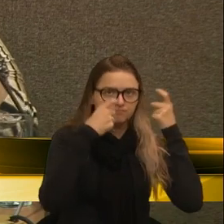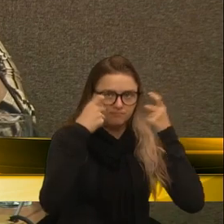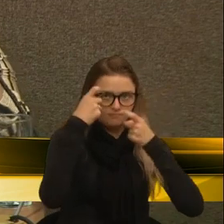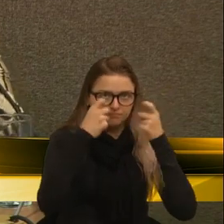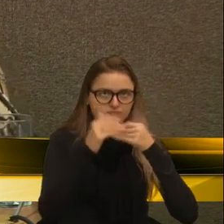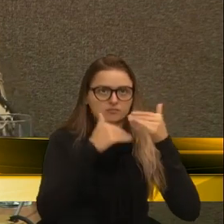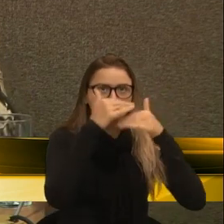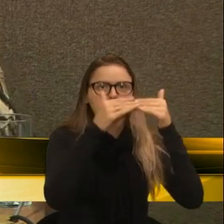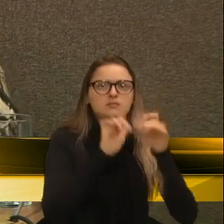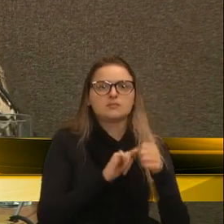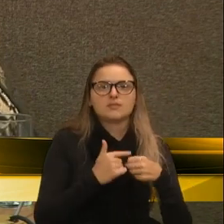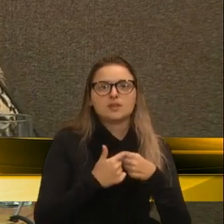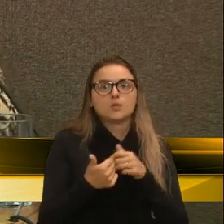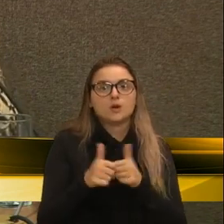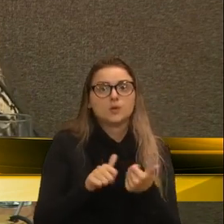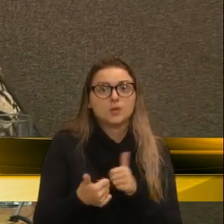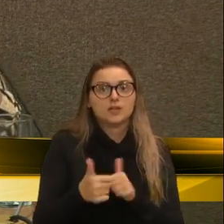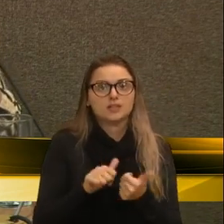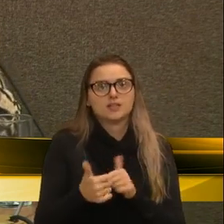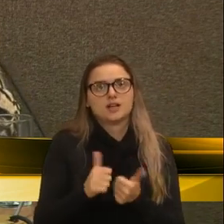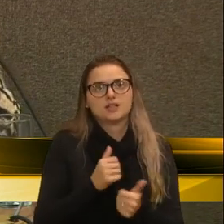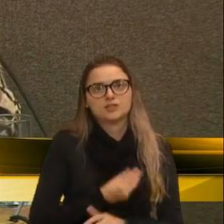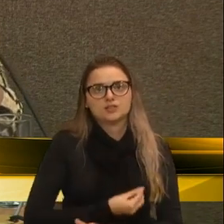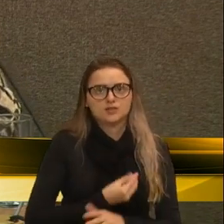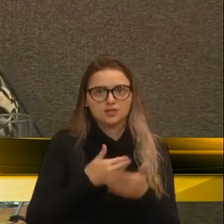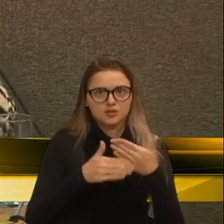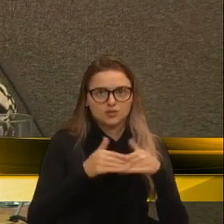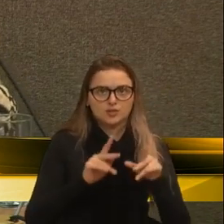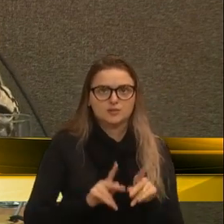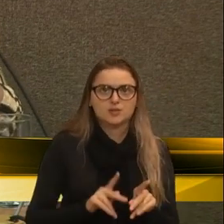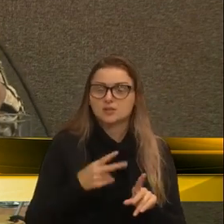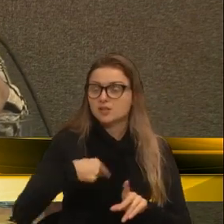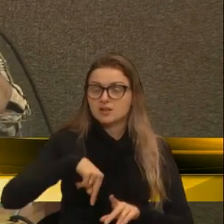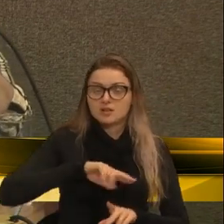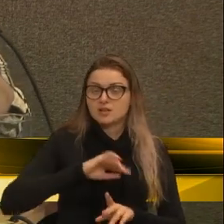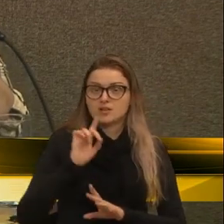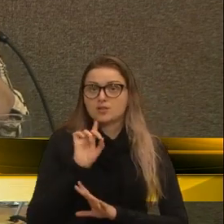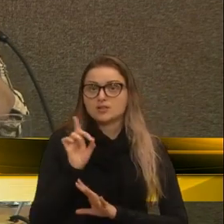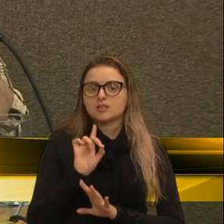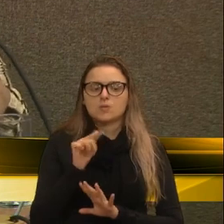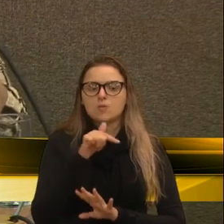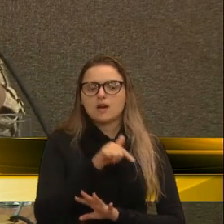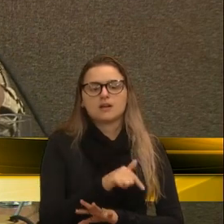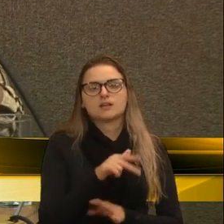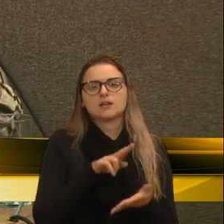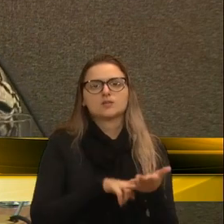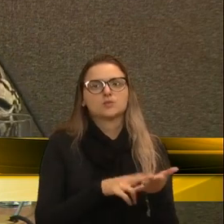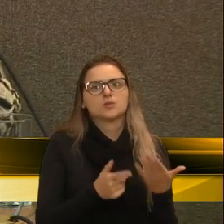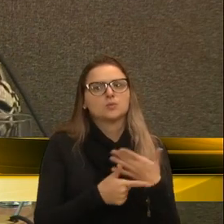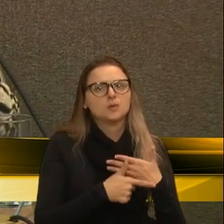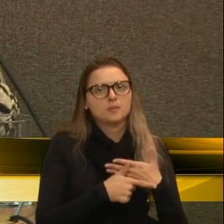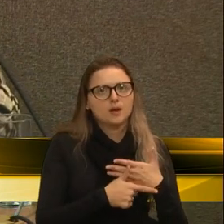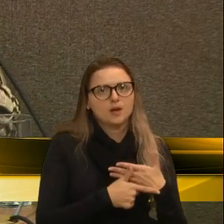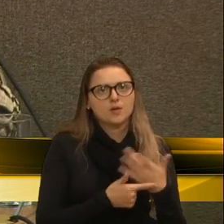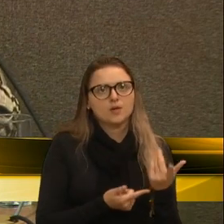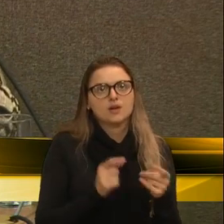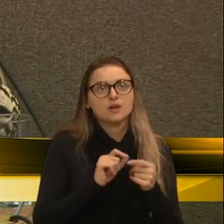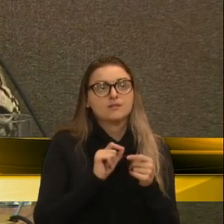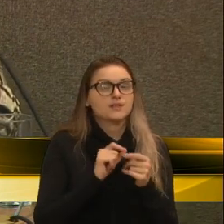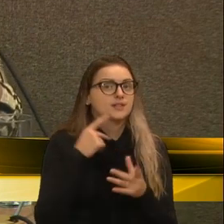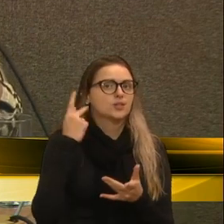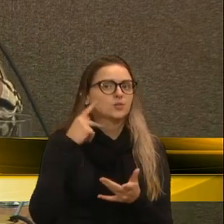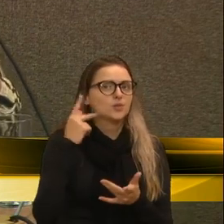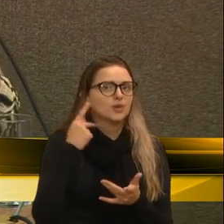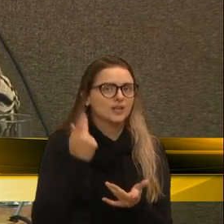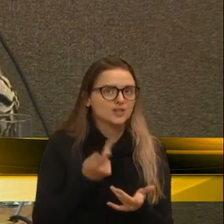com a qualidade de vida dos caxienses. Nós não estamos aqui fazendo politicagem,